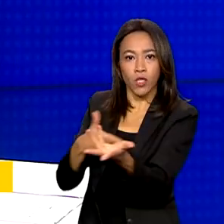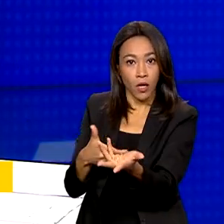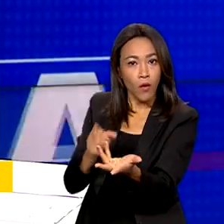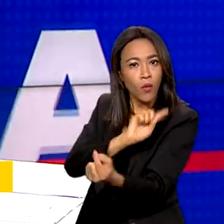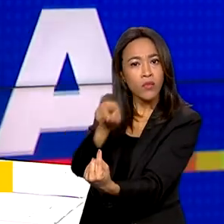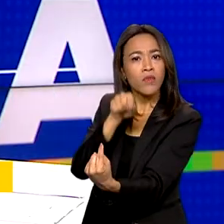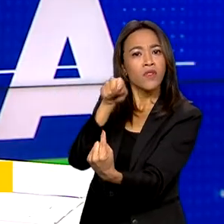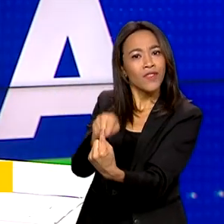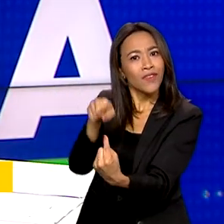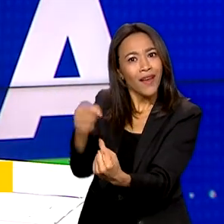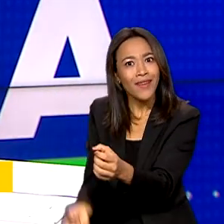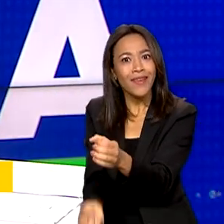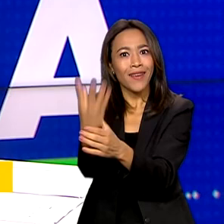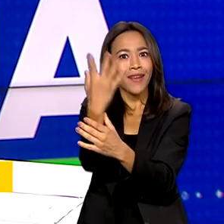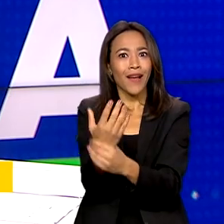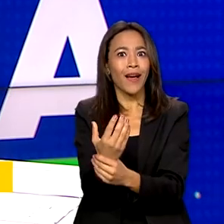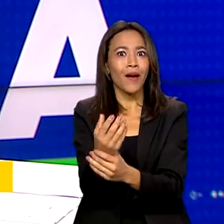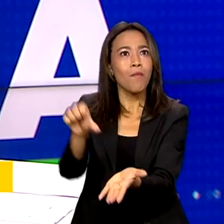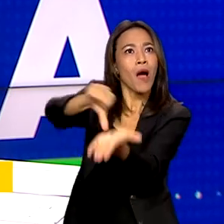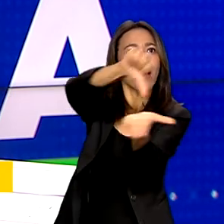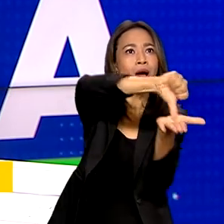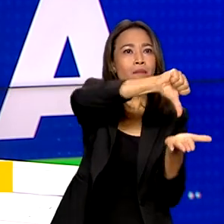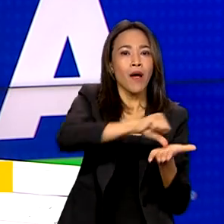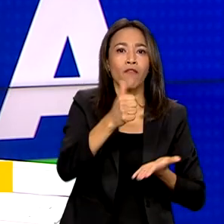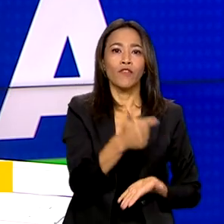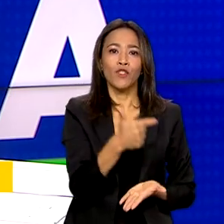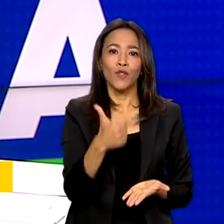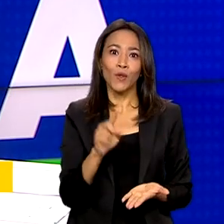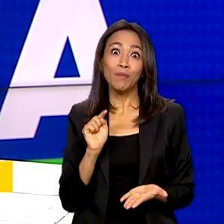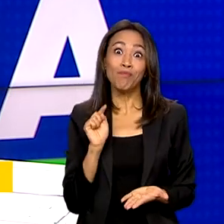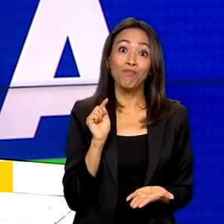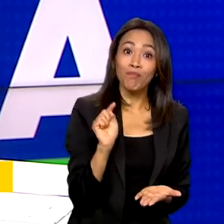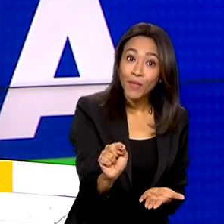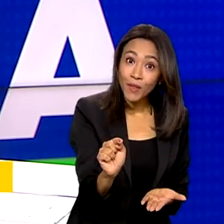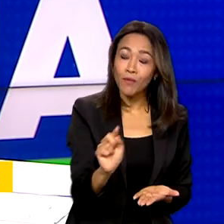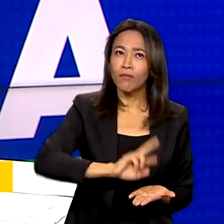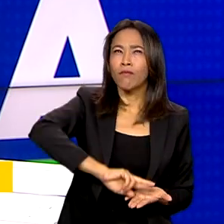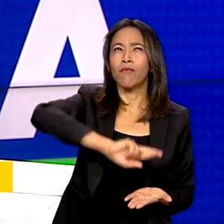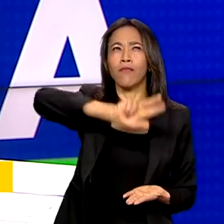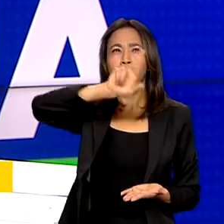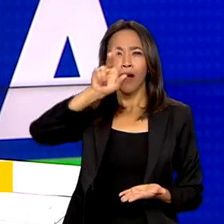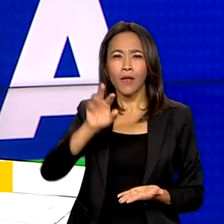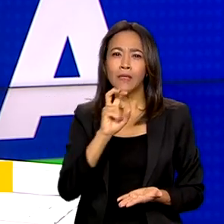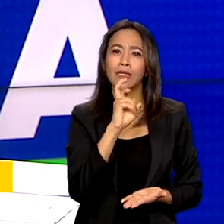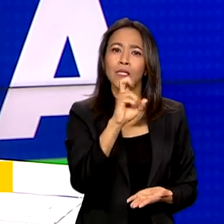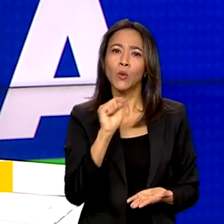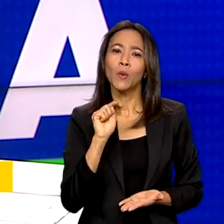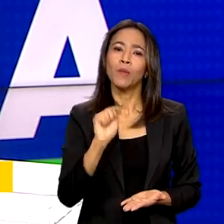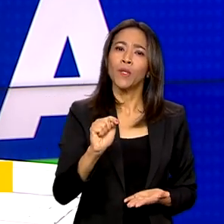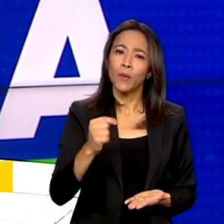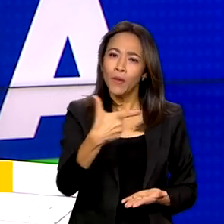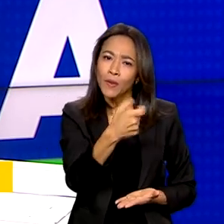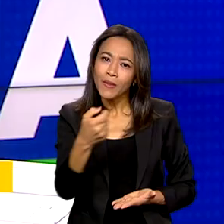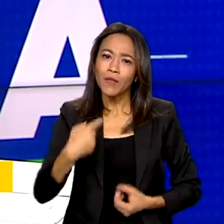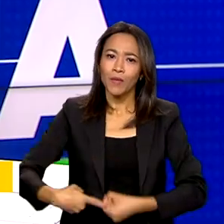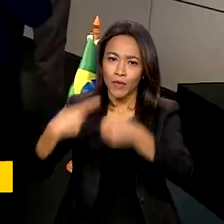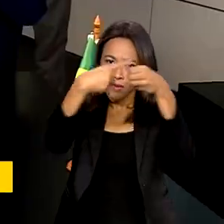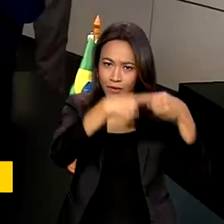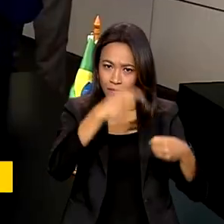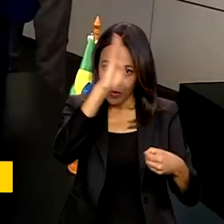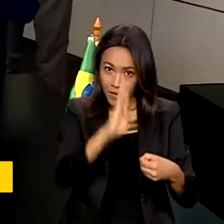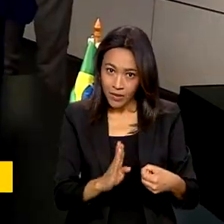ideia cria uma rede de 22 mil pontos de atendimento nos mais de 5.500 municípios brasileiros.